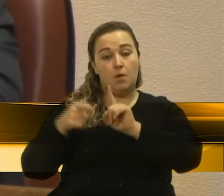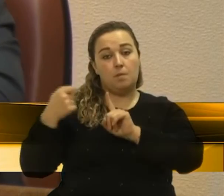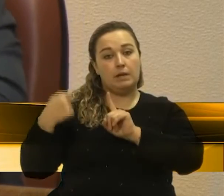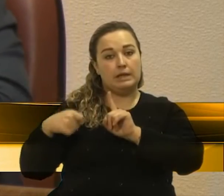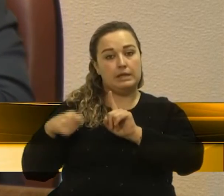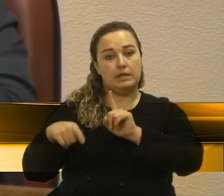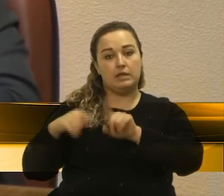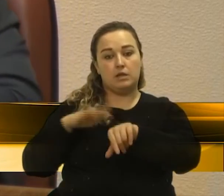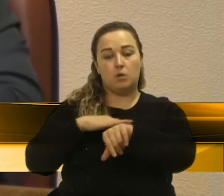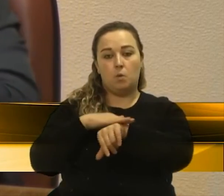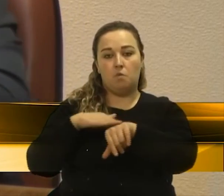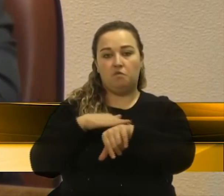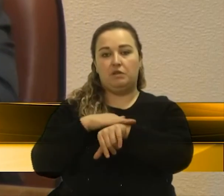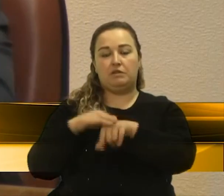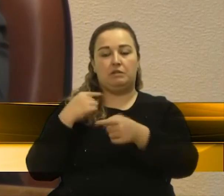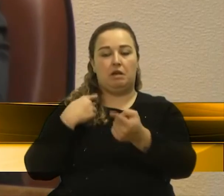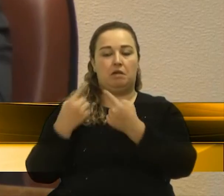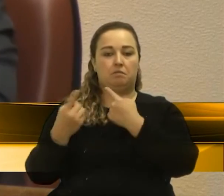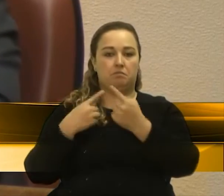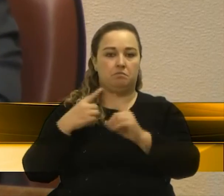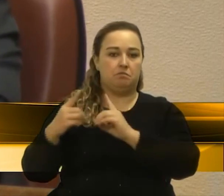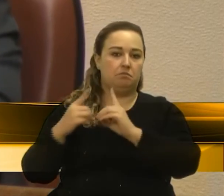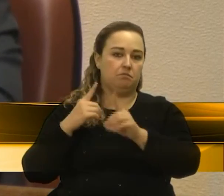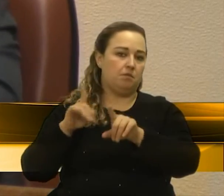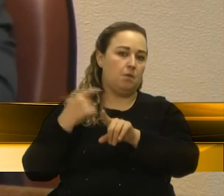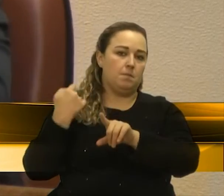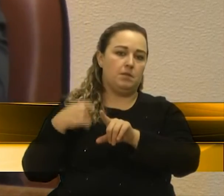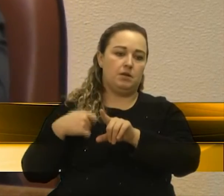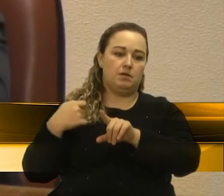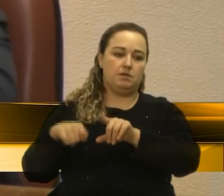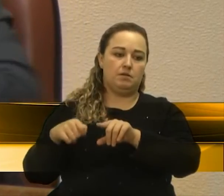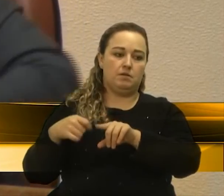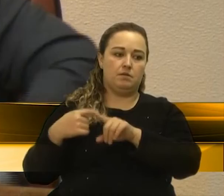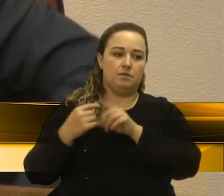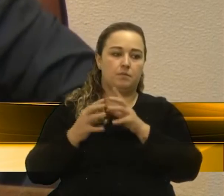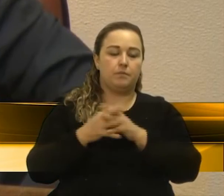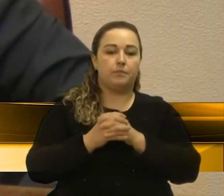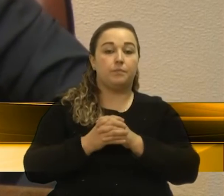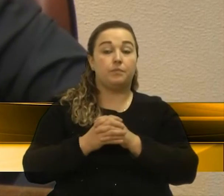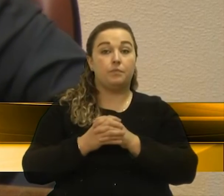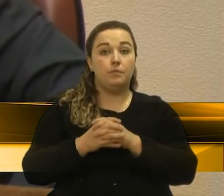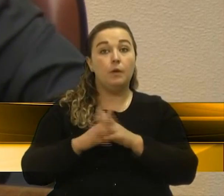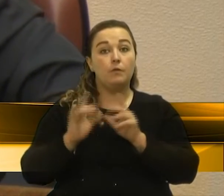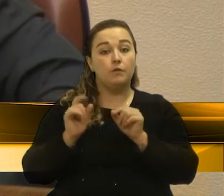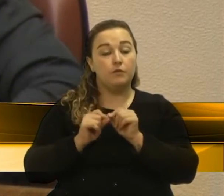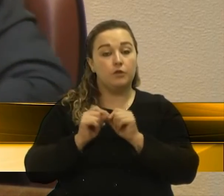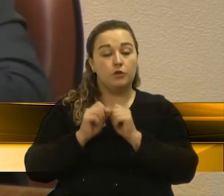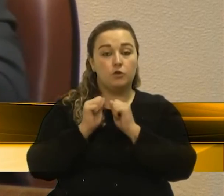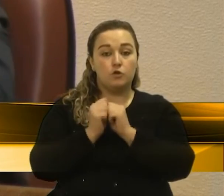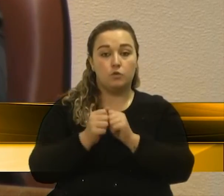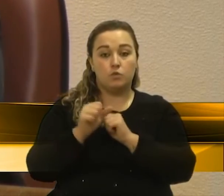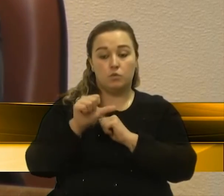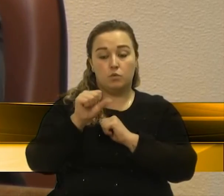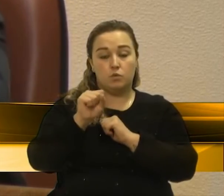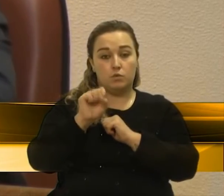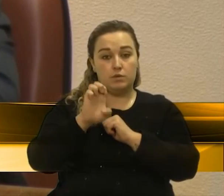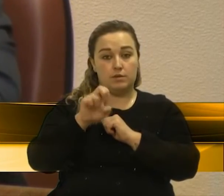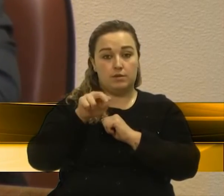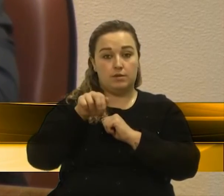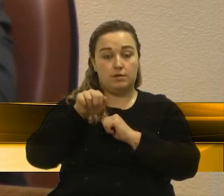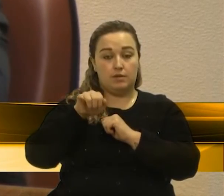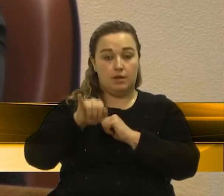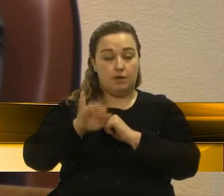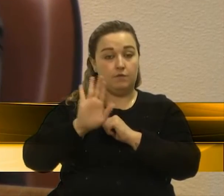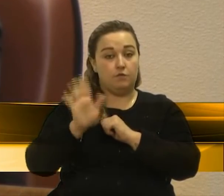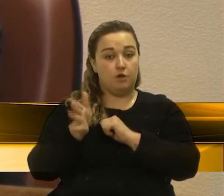diálogo que deveria ser feito, é justamente com quem foi feito, foi com o Senai. Fizemos as tratativas,